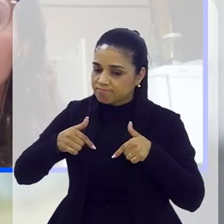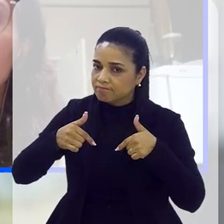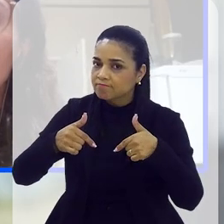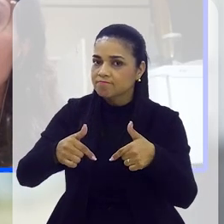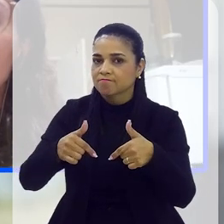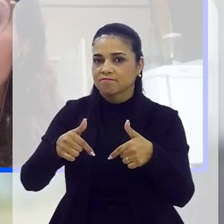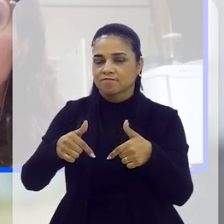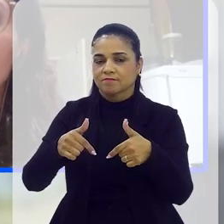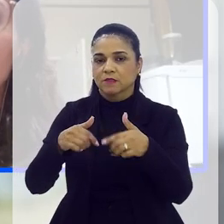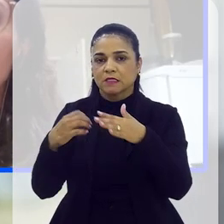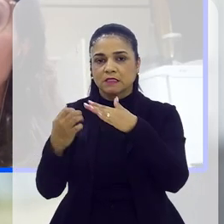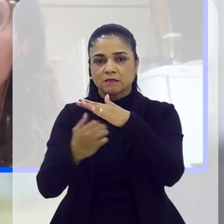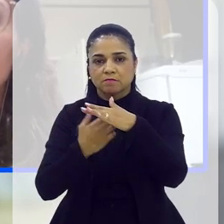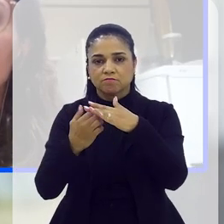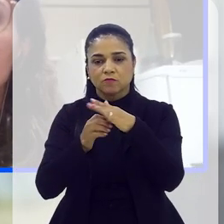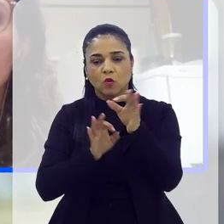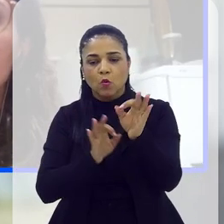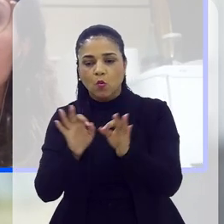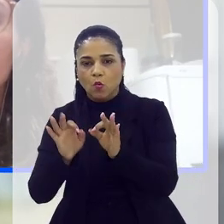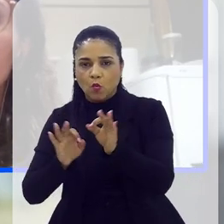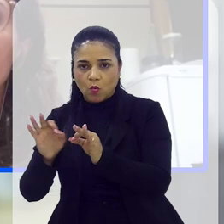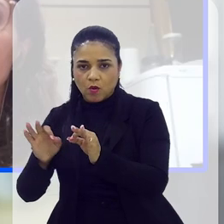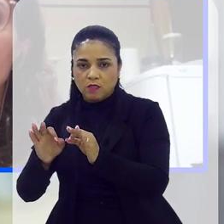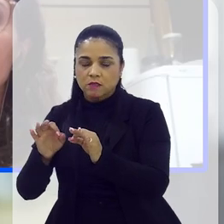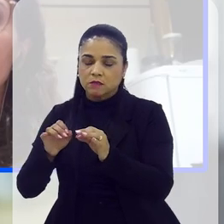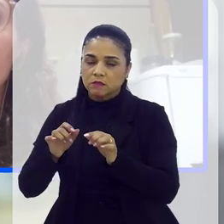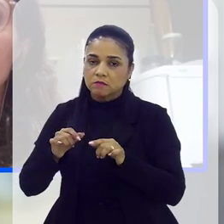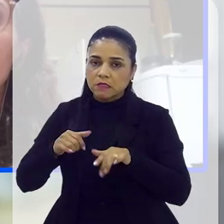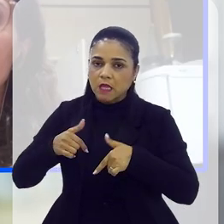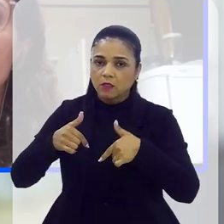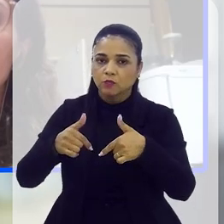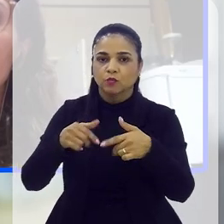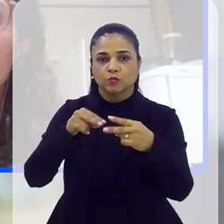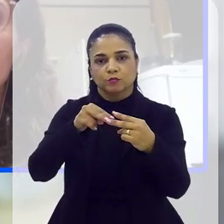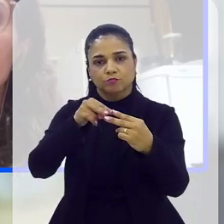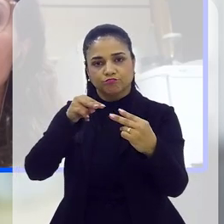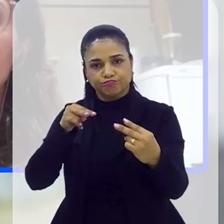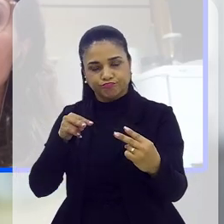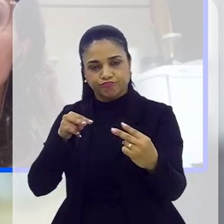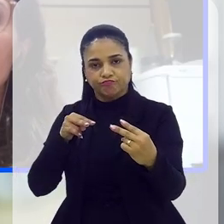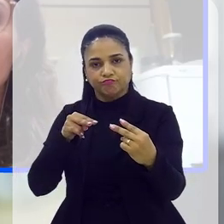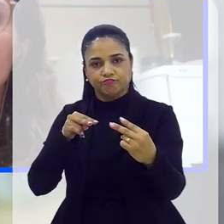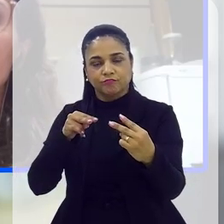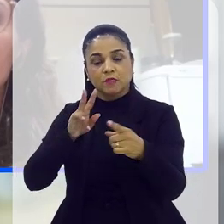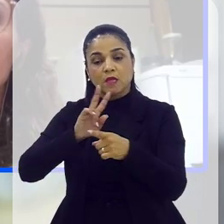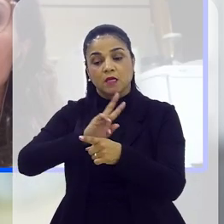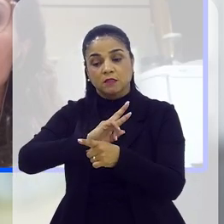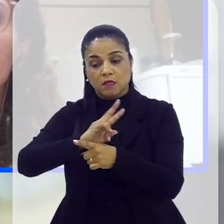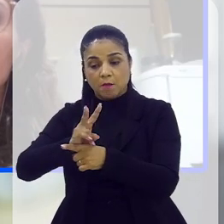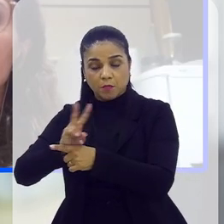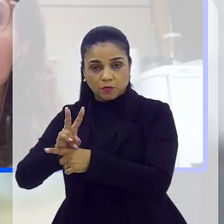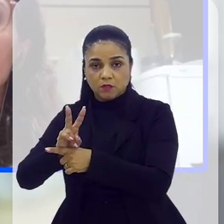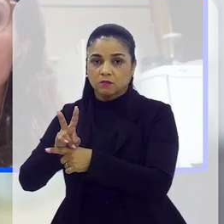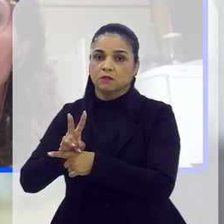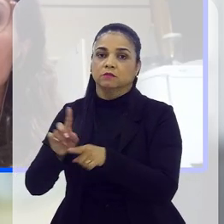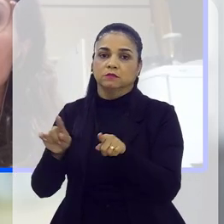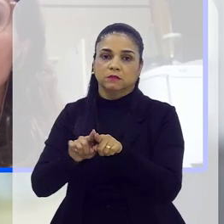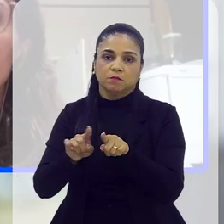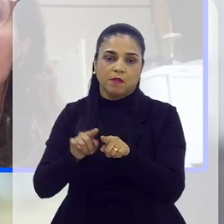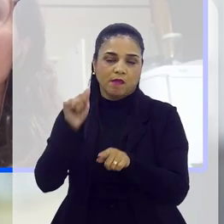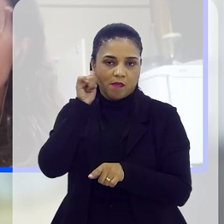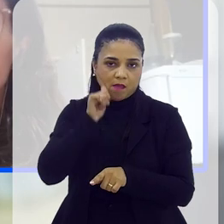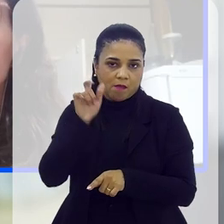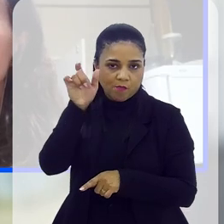eficiente com essas, com os organismos que atuam na tutela da proteção à mulher,